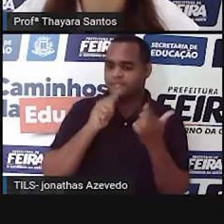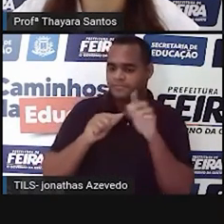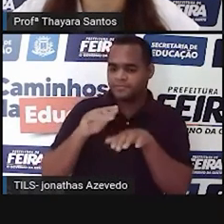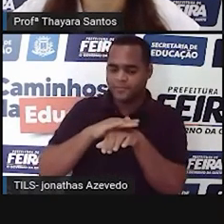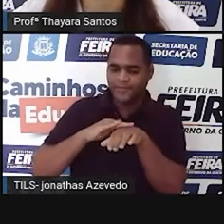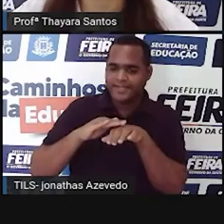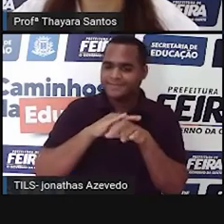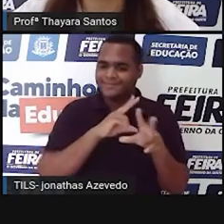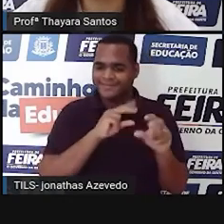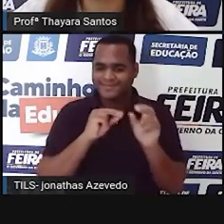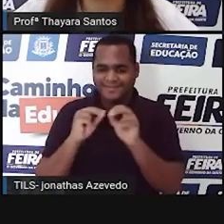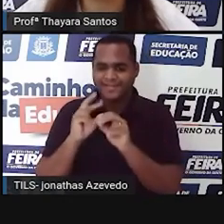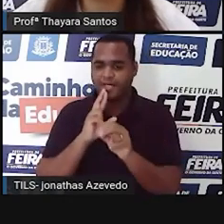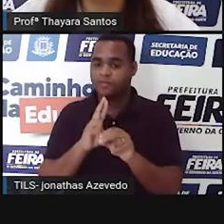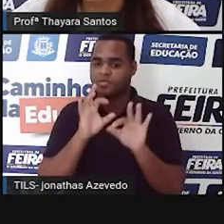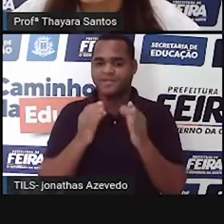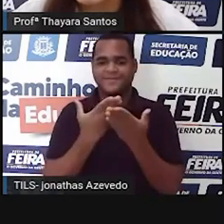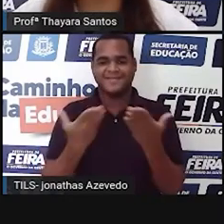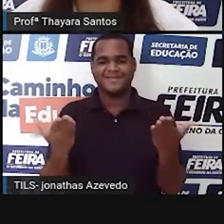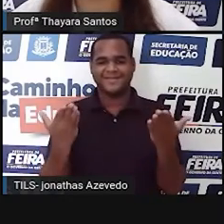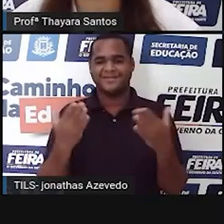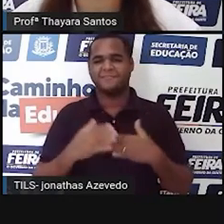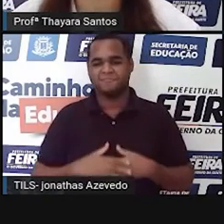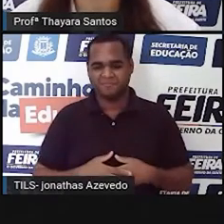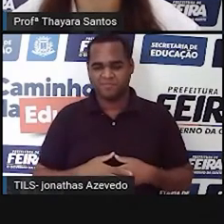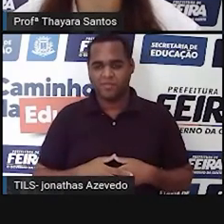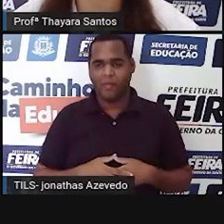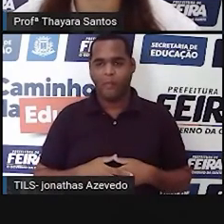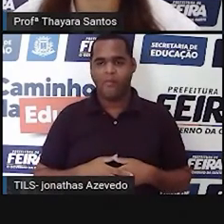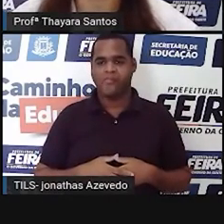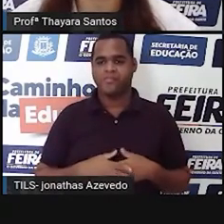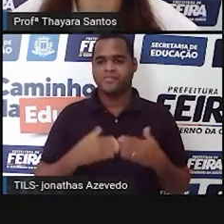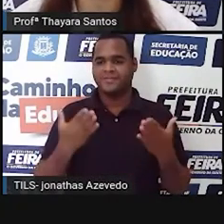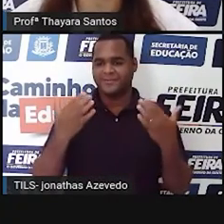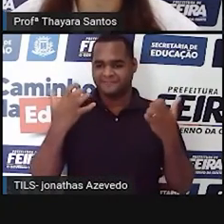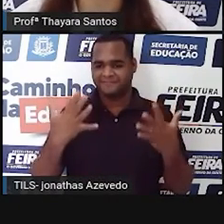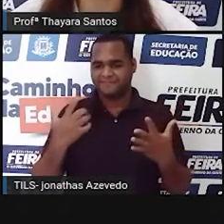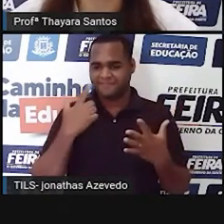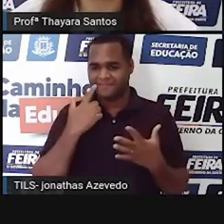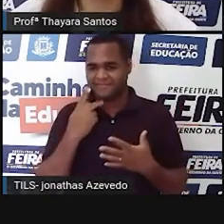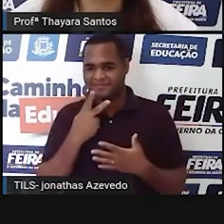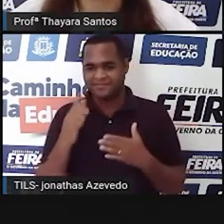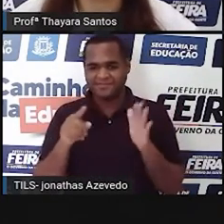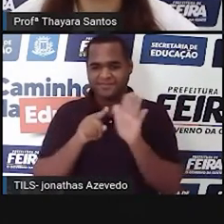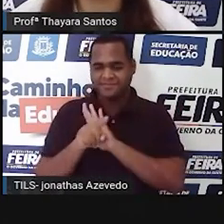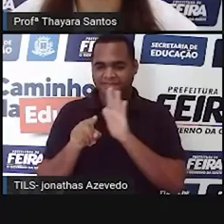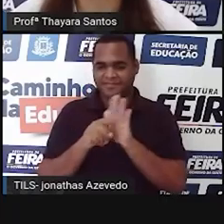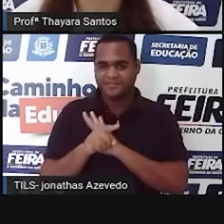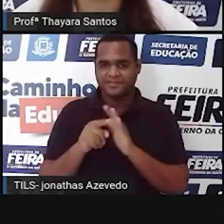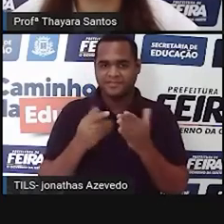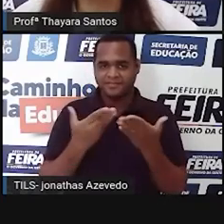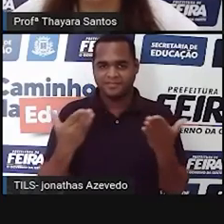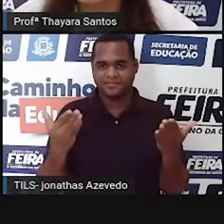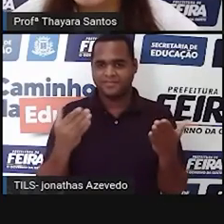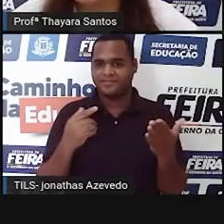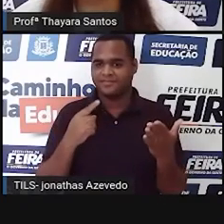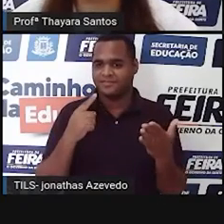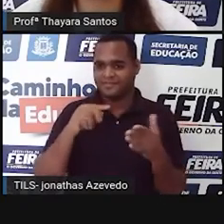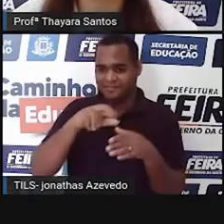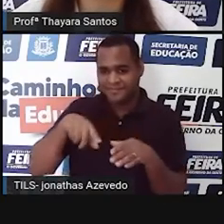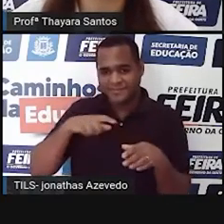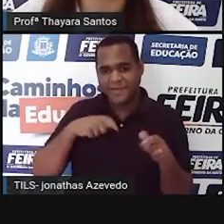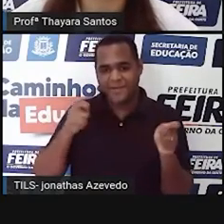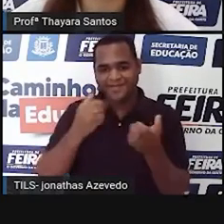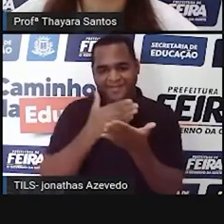pouquinho sobre essas respostas de vocês. Então, vamos lá para o nosso fast quiz. Vamos lá, gente. Pega o material